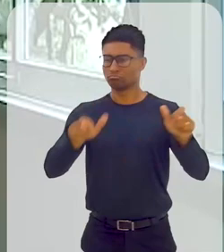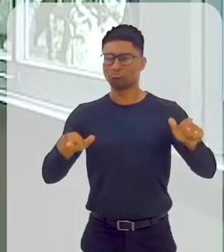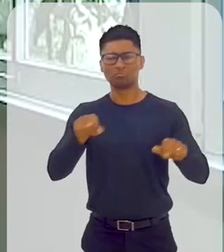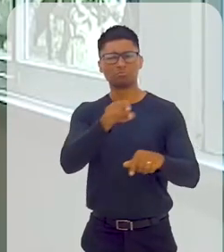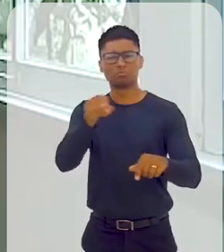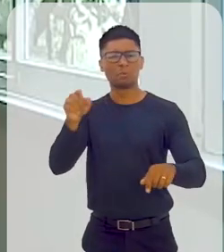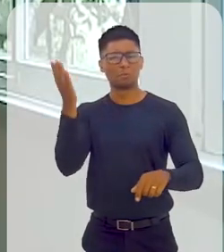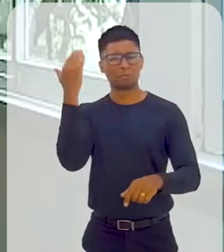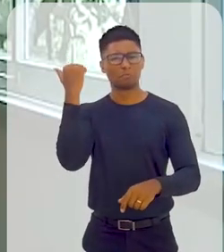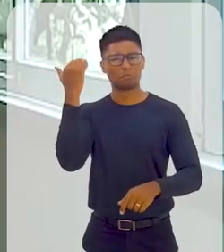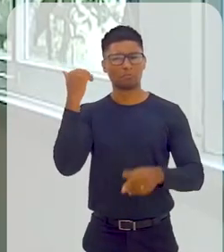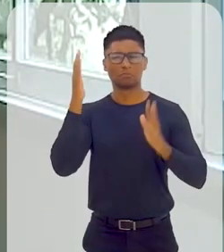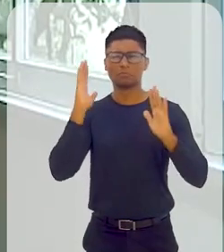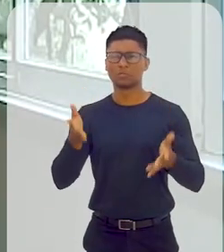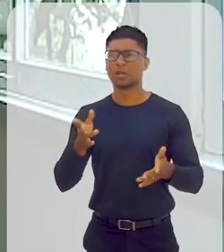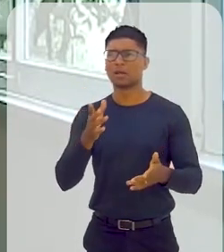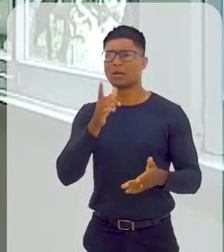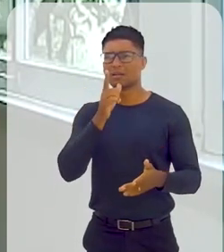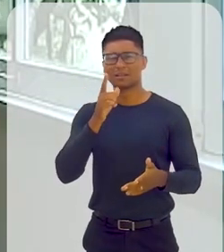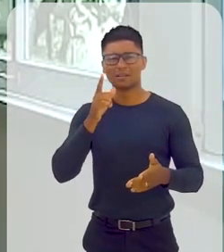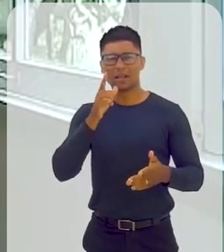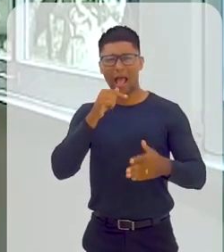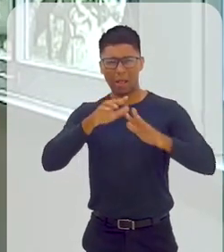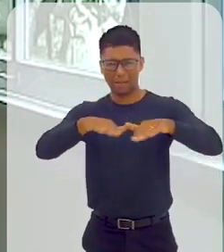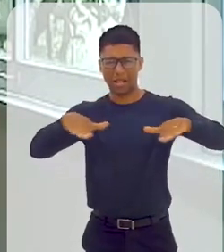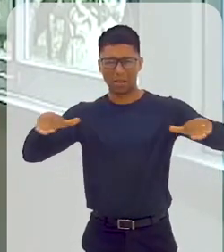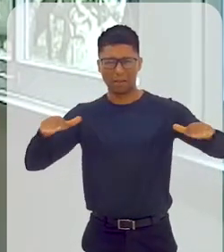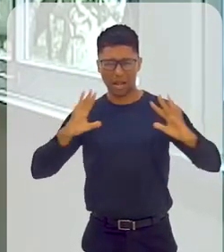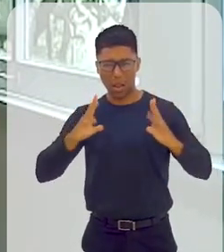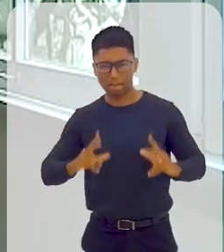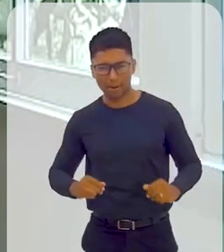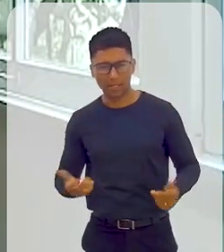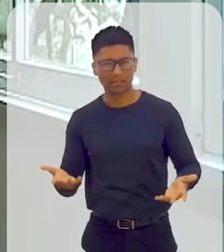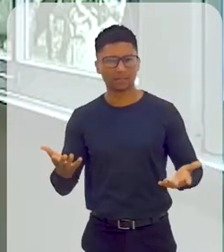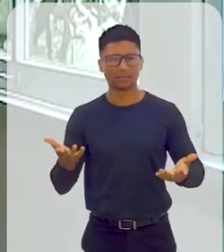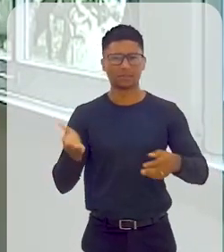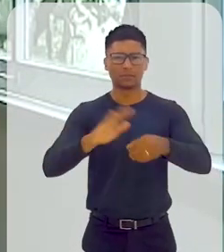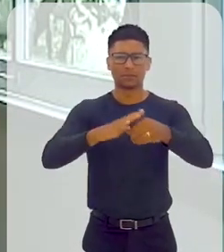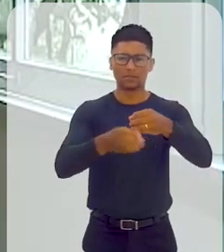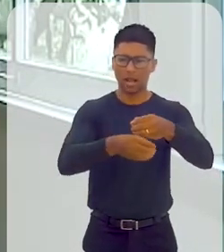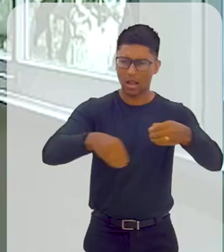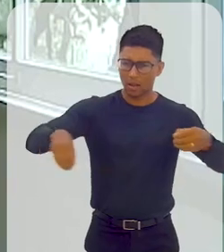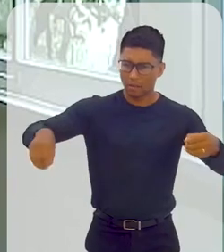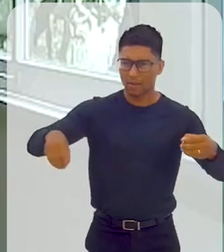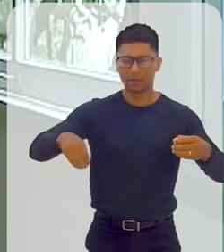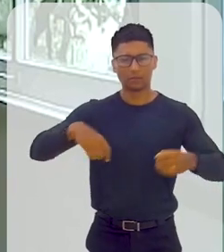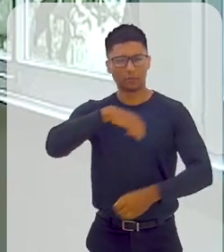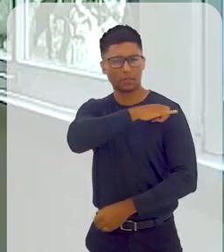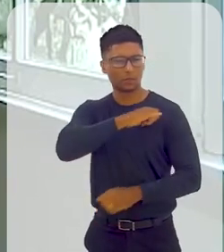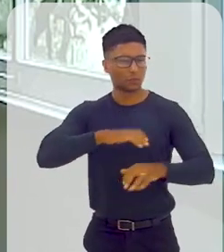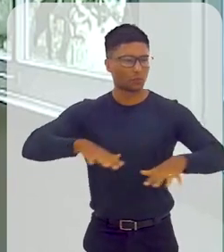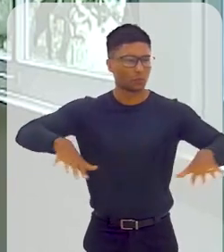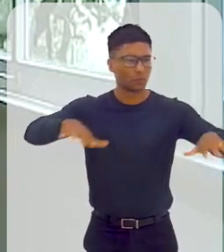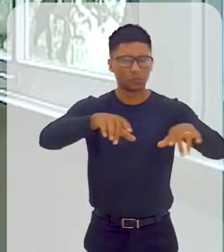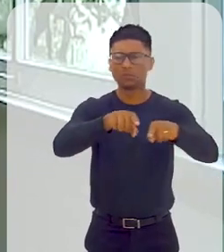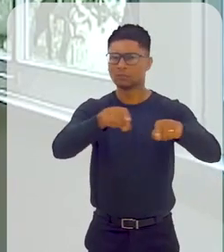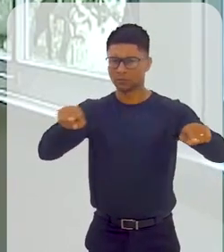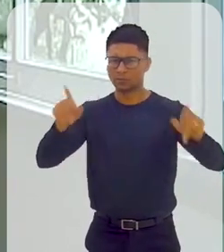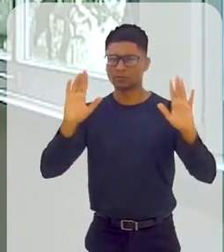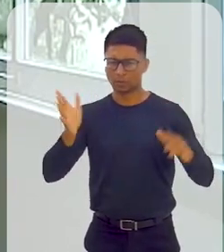ligados à disposição da meia do Guanabara, a parte toda, a parte de saneamento do Rio de Janeiro